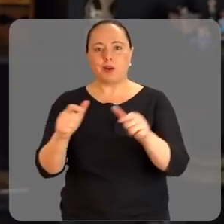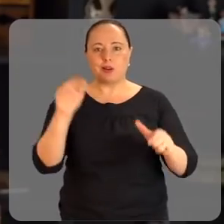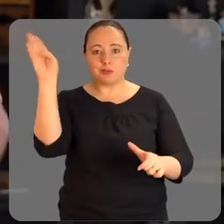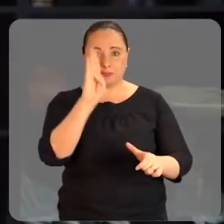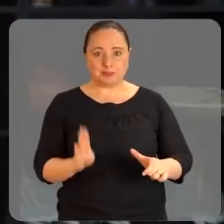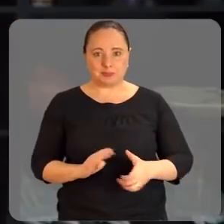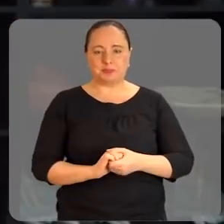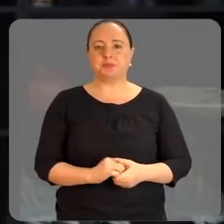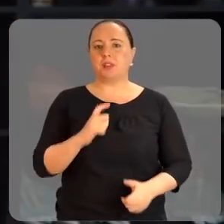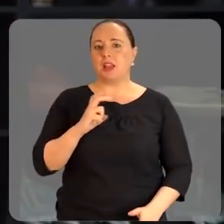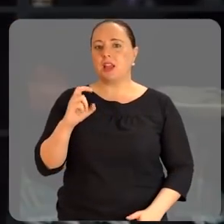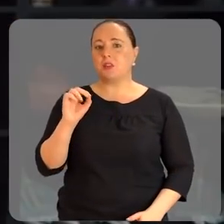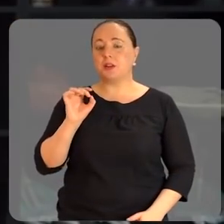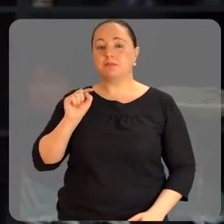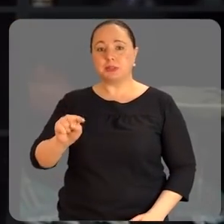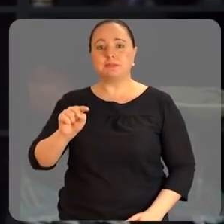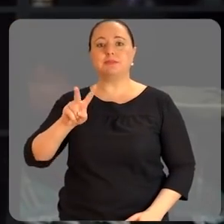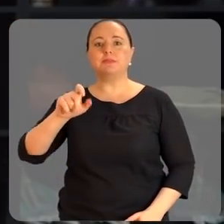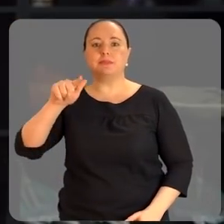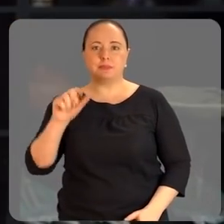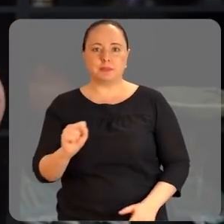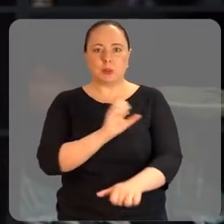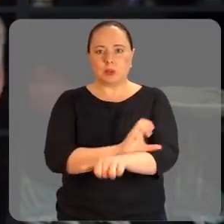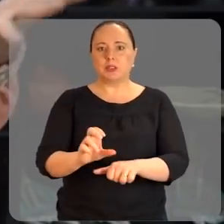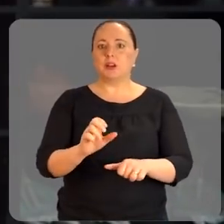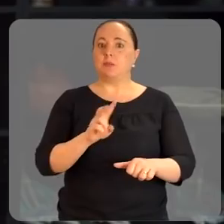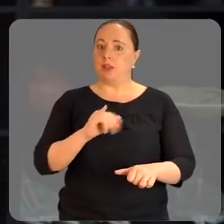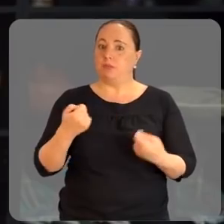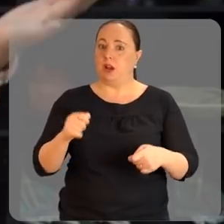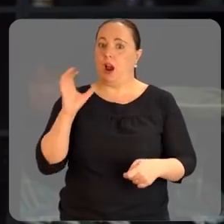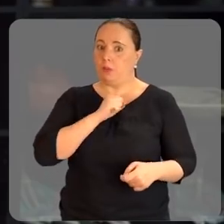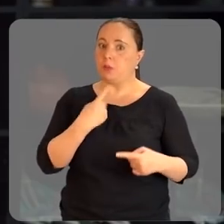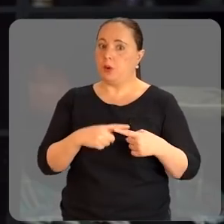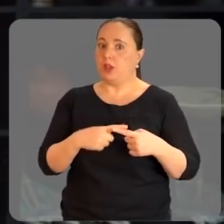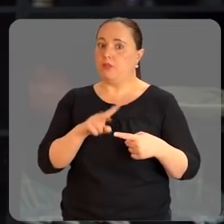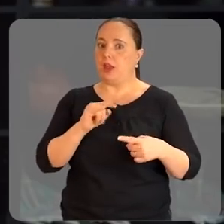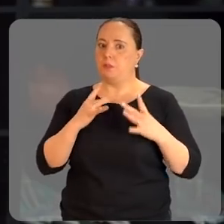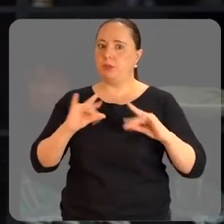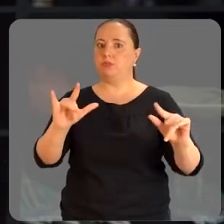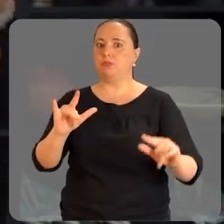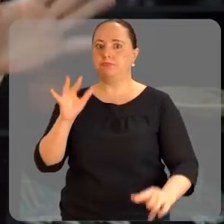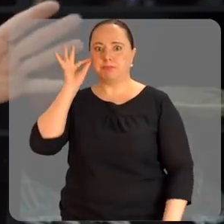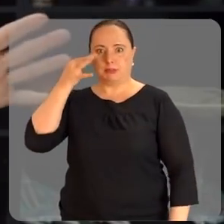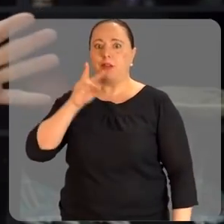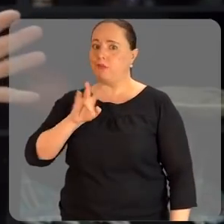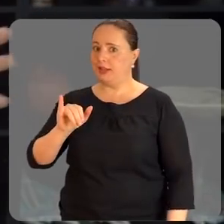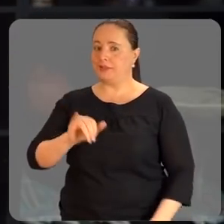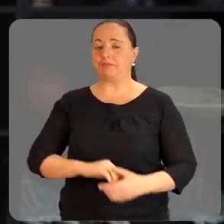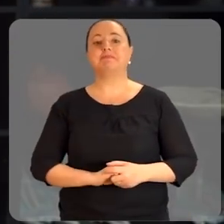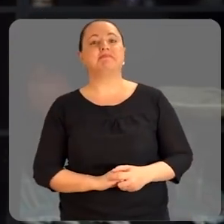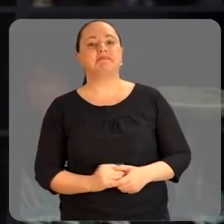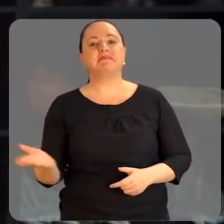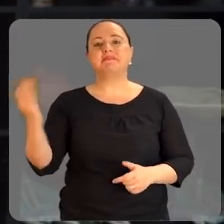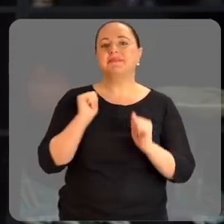Brasil. São 50 mil vagas no curso que estão abertas, mas vamos lá. Começa a se inscrever, porque daqui a pouco as vagas acabam.